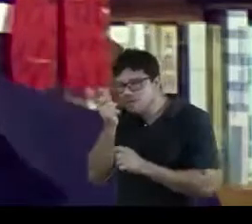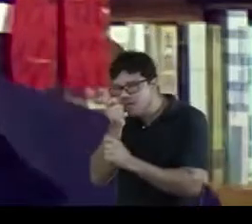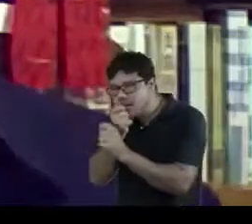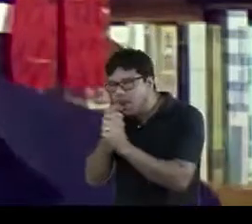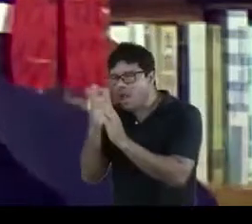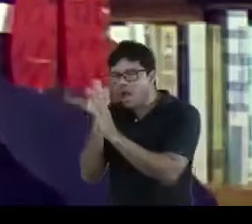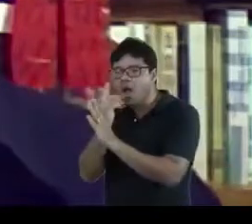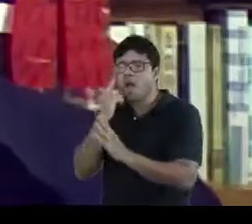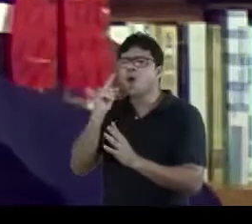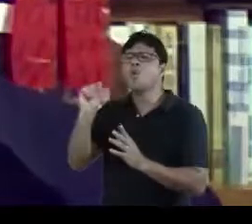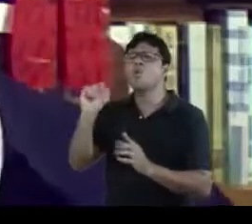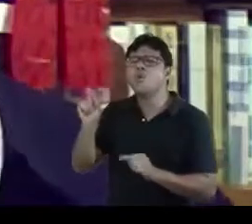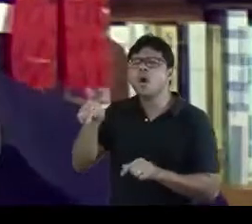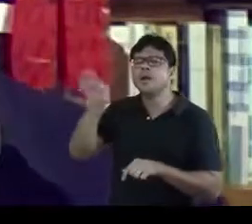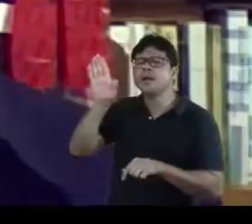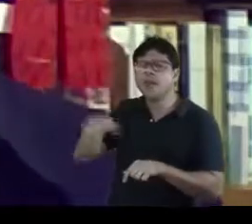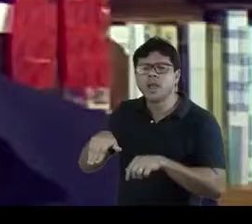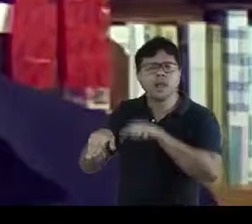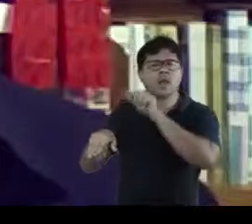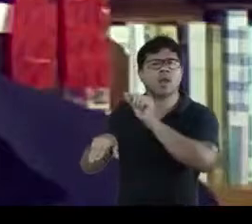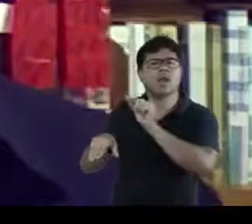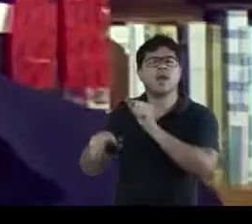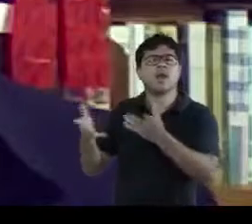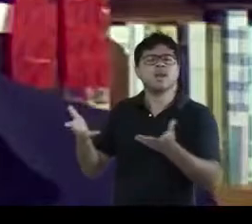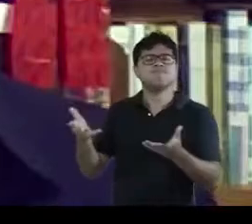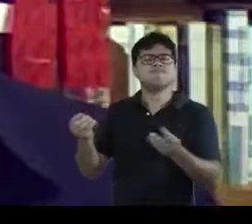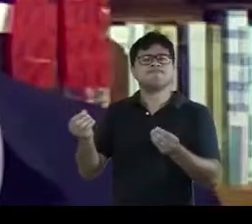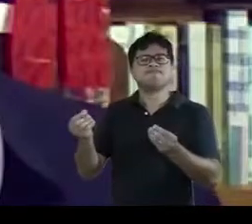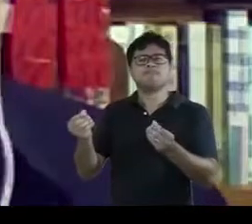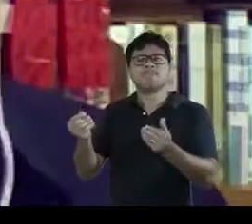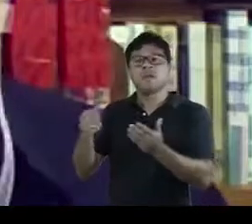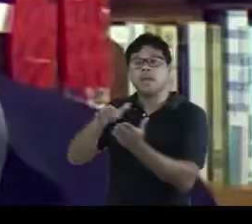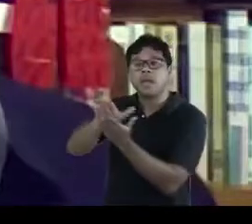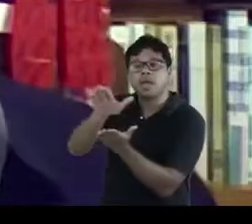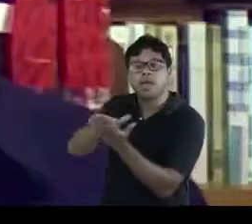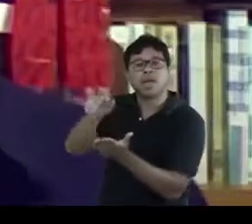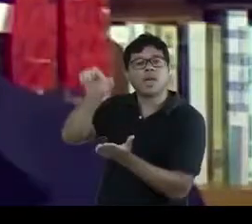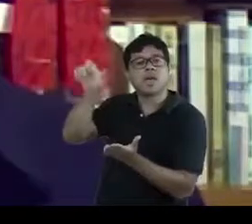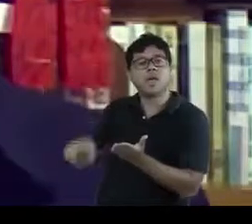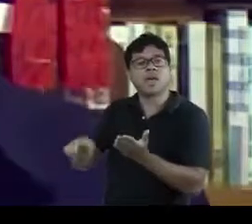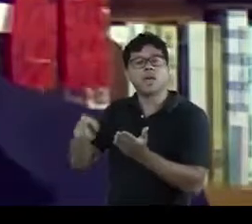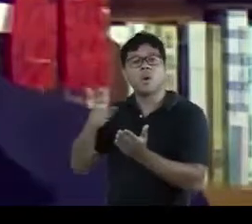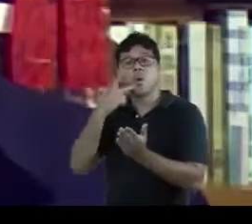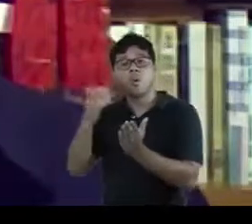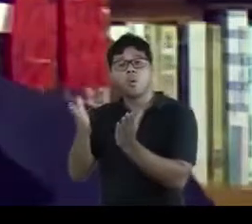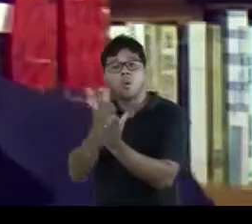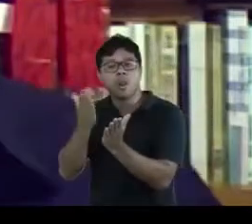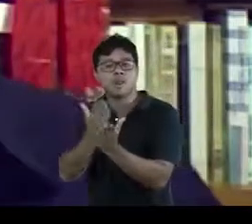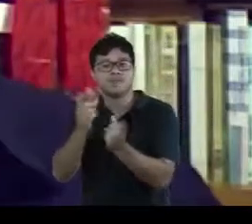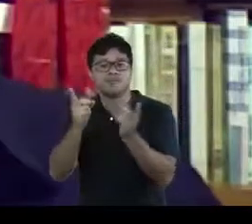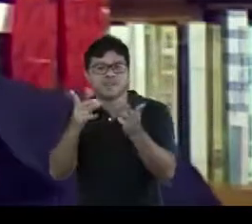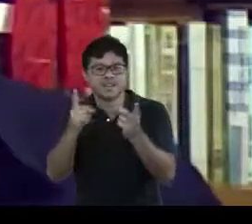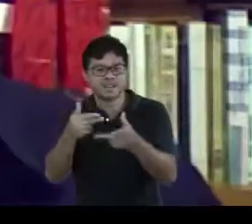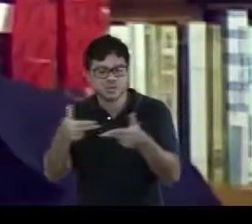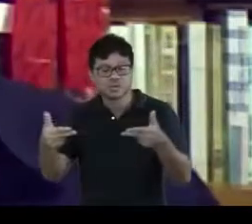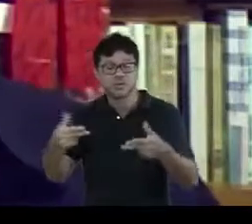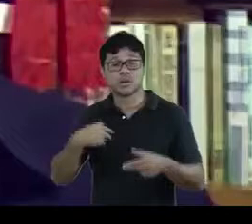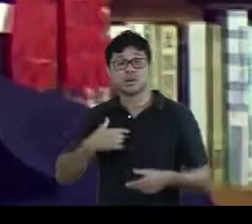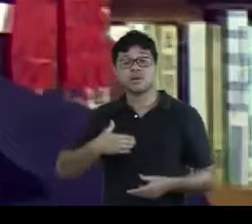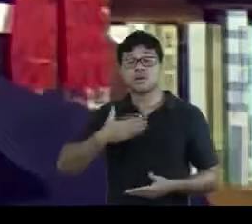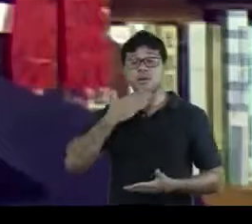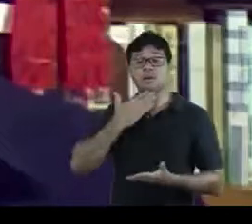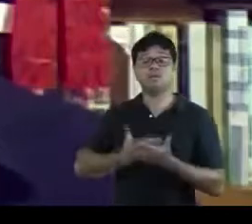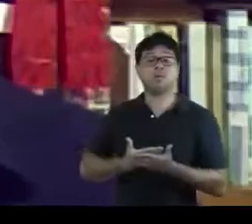pistas de quem era esse editor, quem era esse livreiro. E, para minha grande